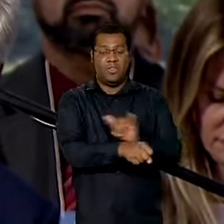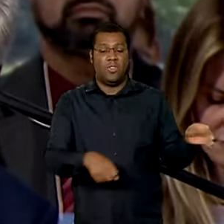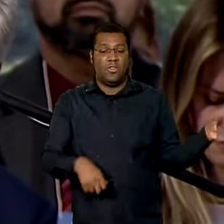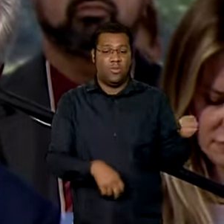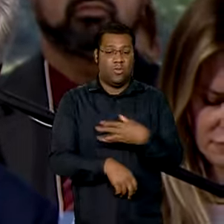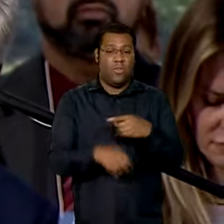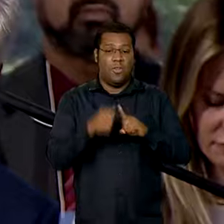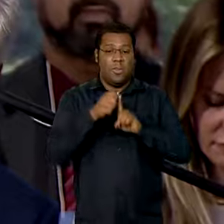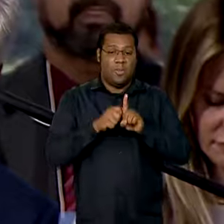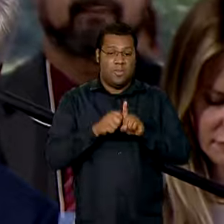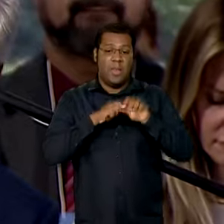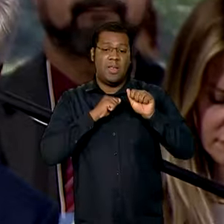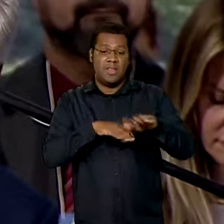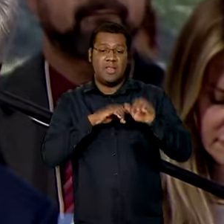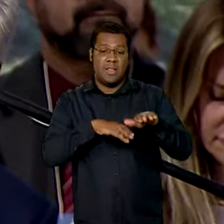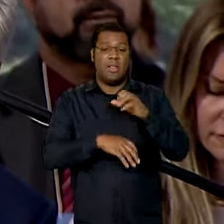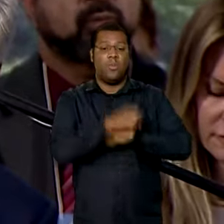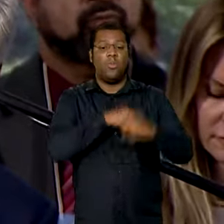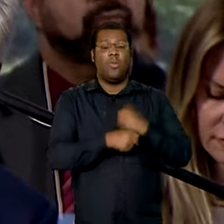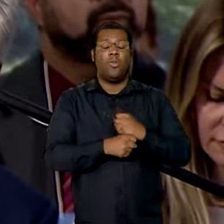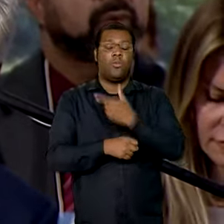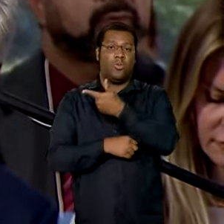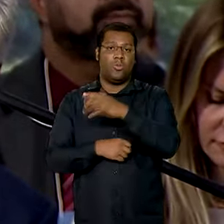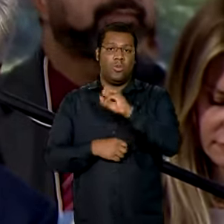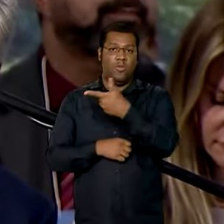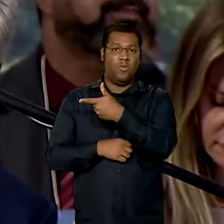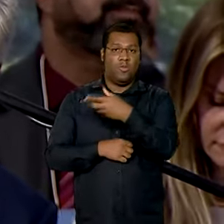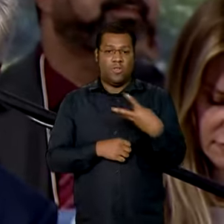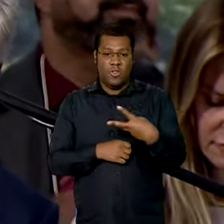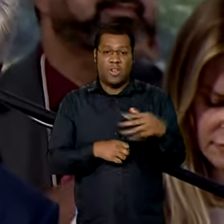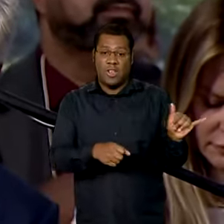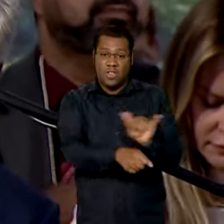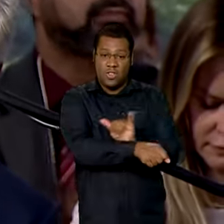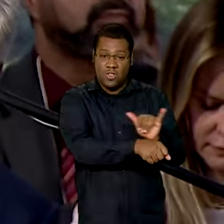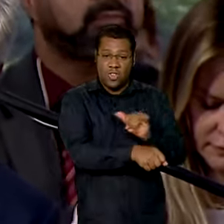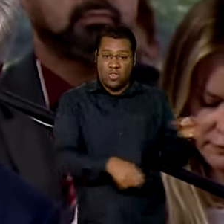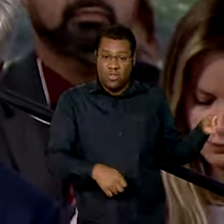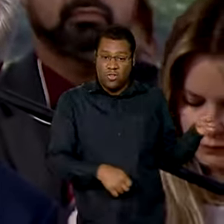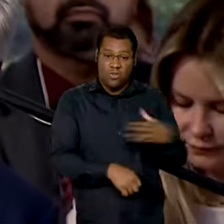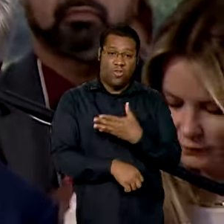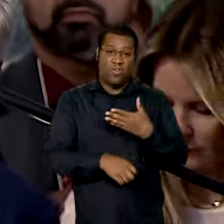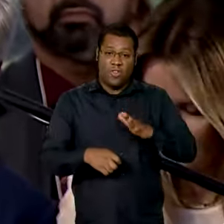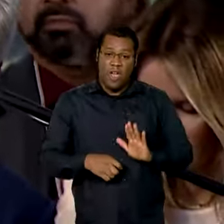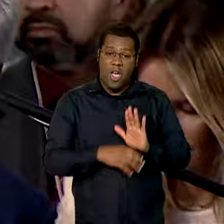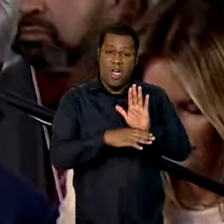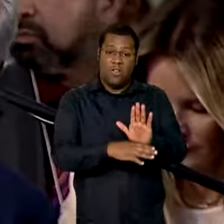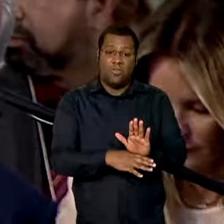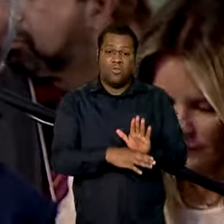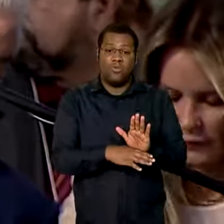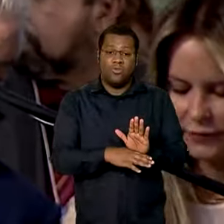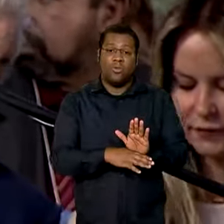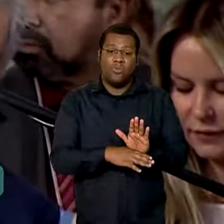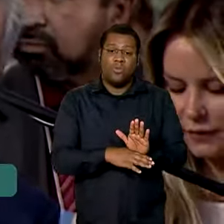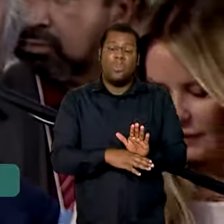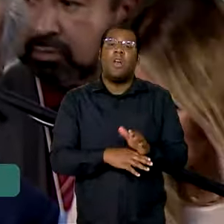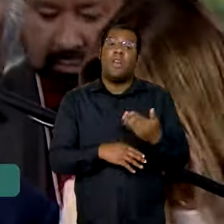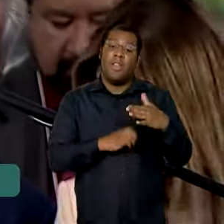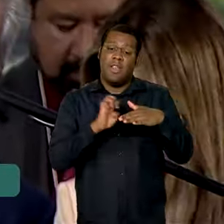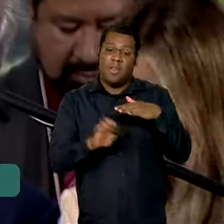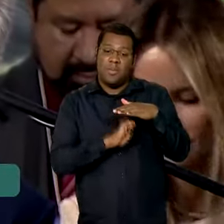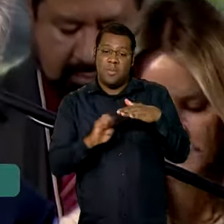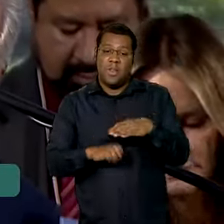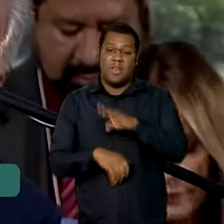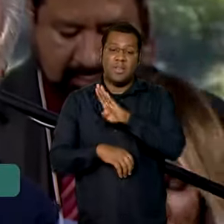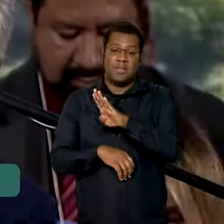ano passado, de 2023, nós temos certeza que vamos avançar junto a Bion e tantos outros